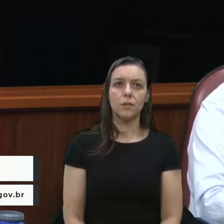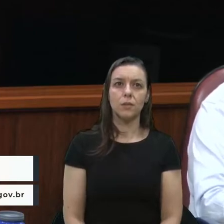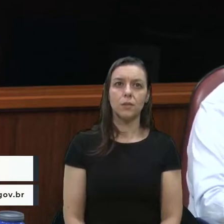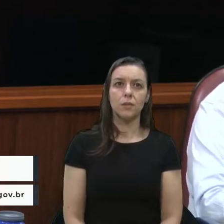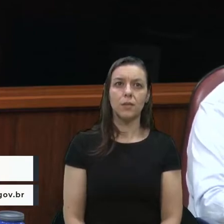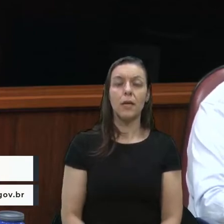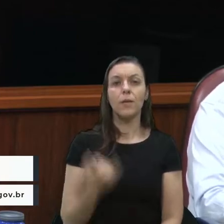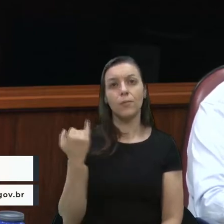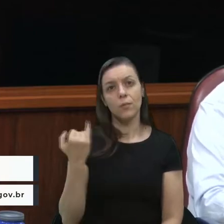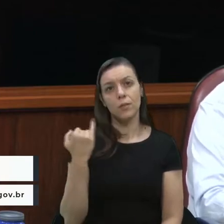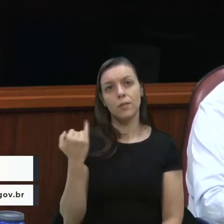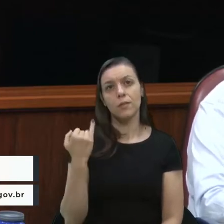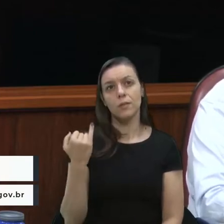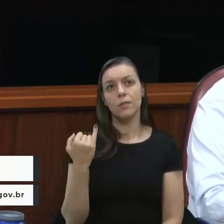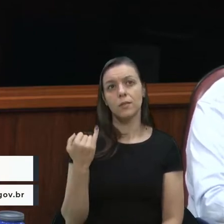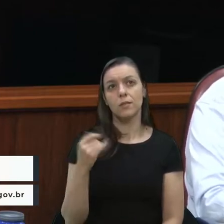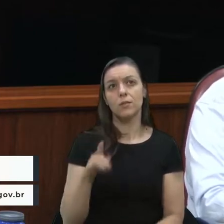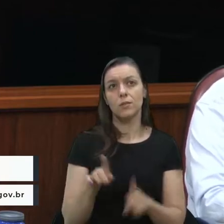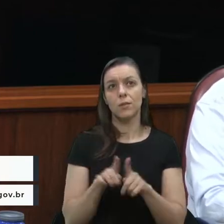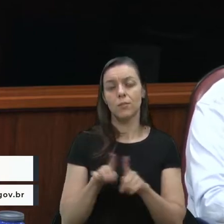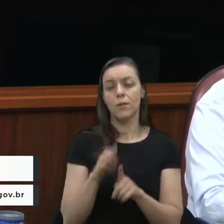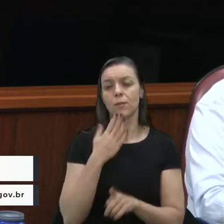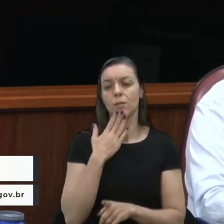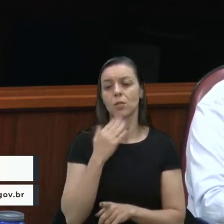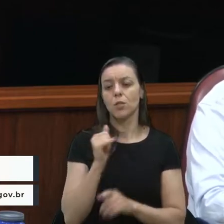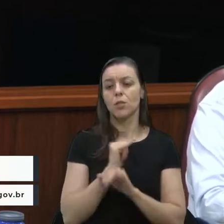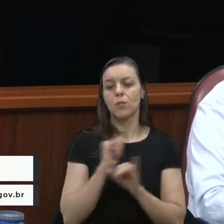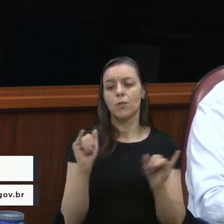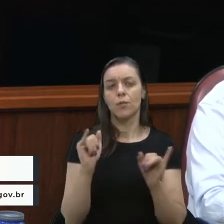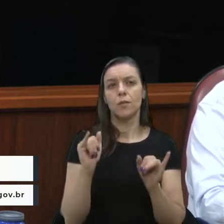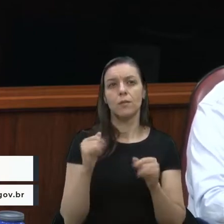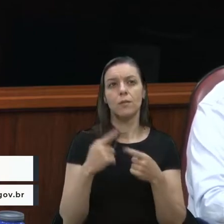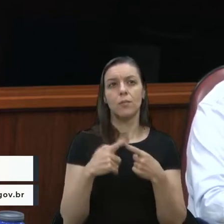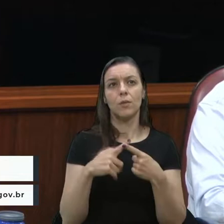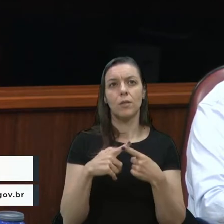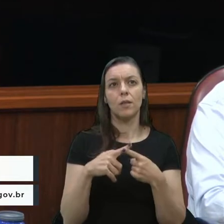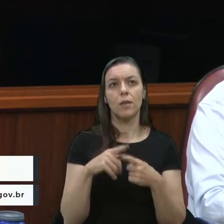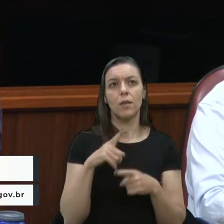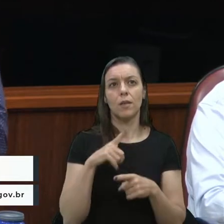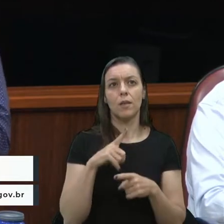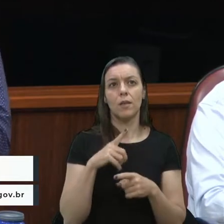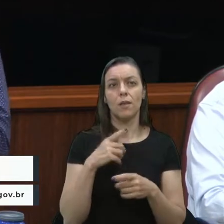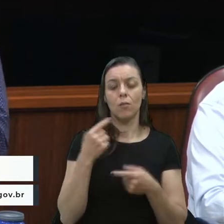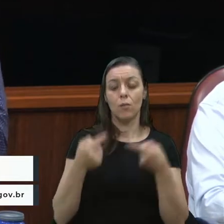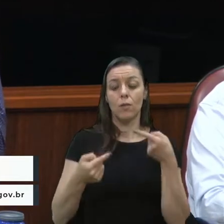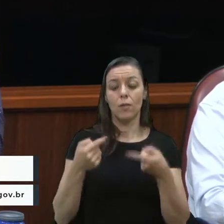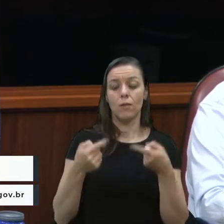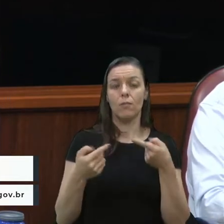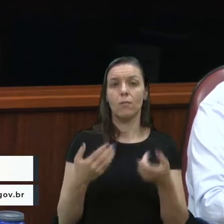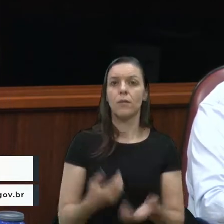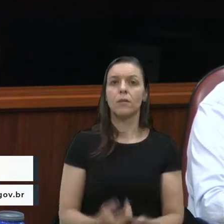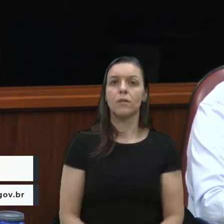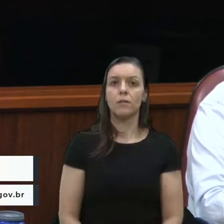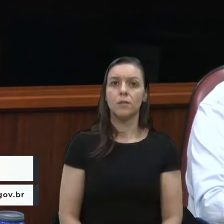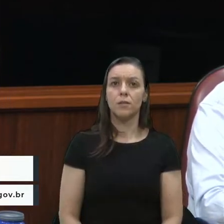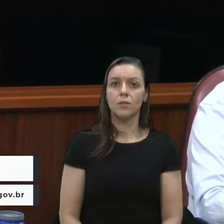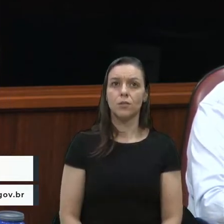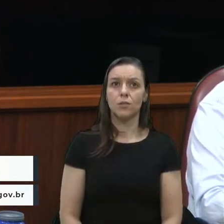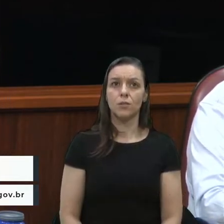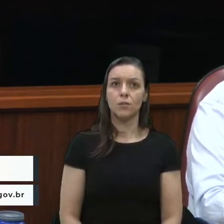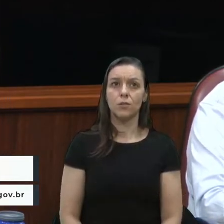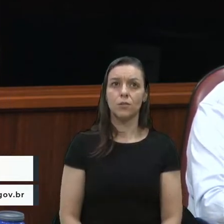Importante, D'Ambrós, o teu pedido de informação, porque ele está suscitando um debate nessa casa